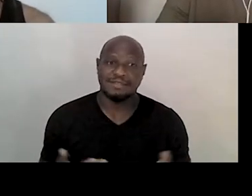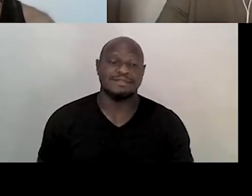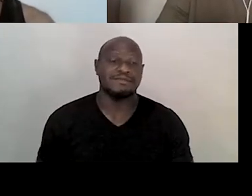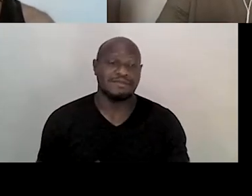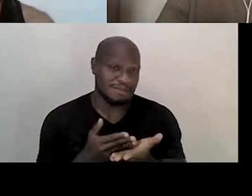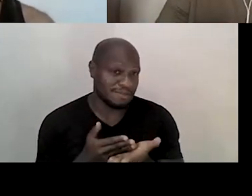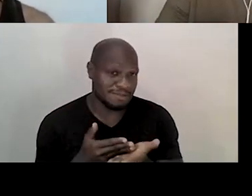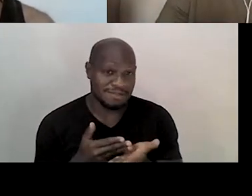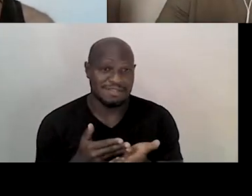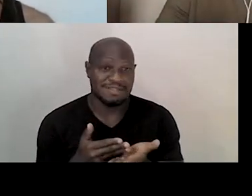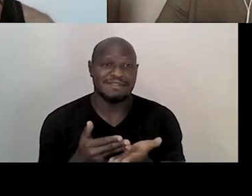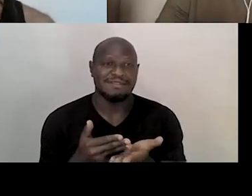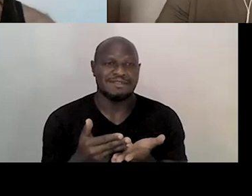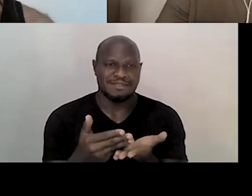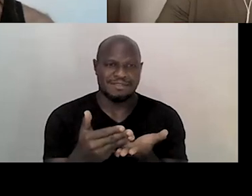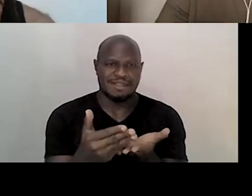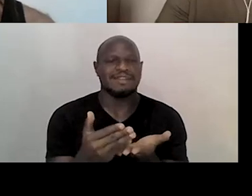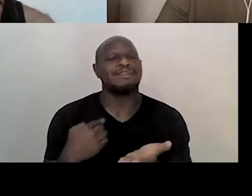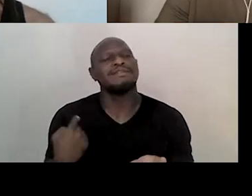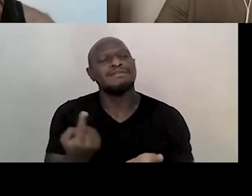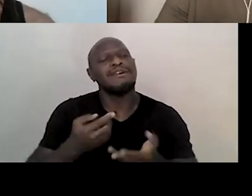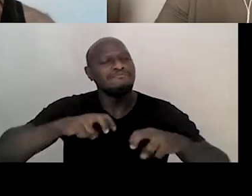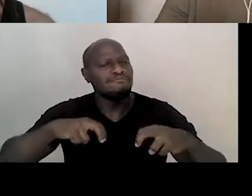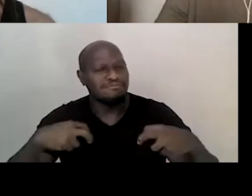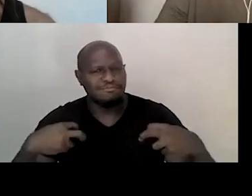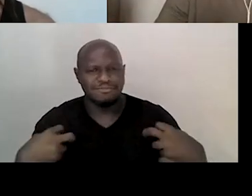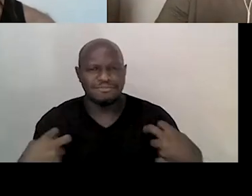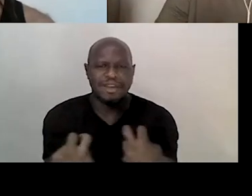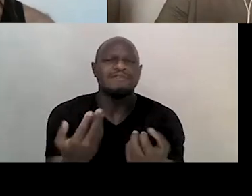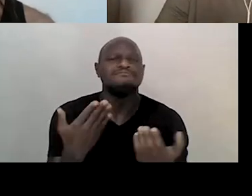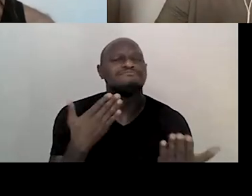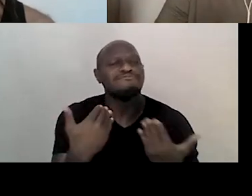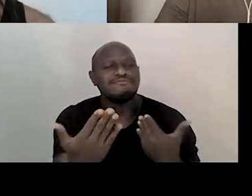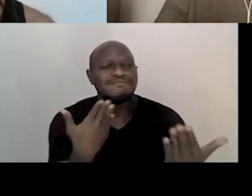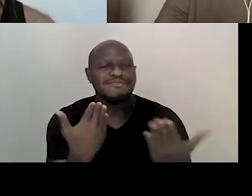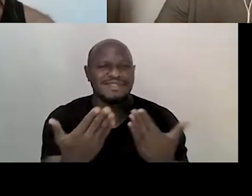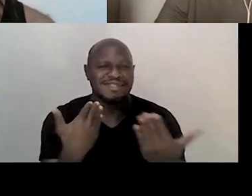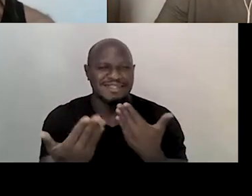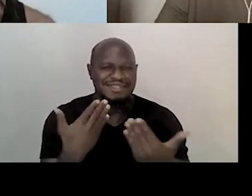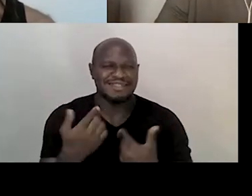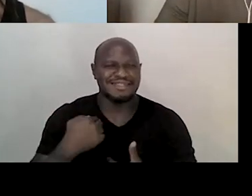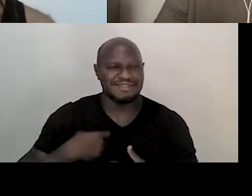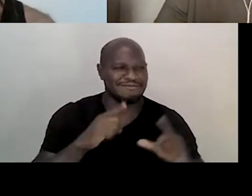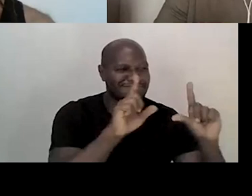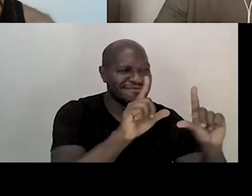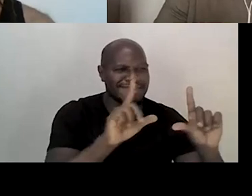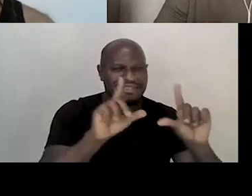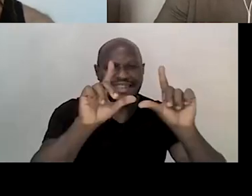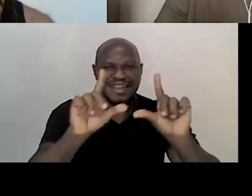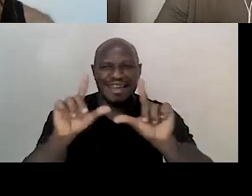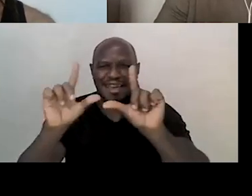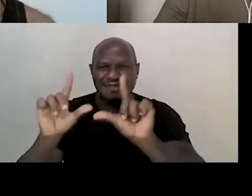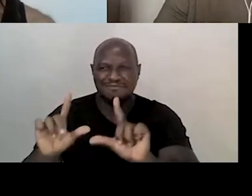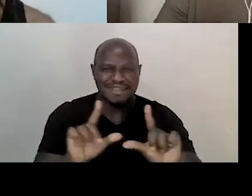aí a nossa roda de bate-papo, a gente está aqui, né, nessas telinhas, mas o nosso